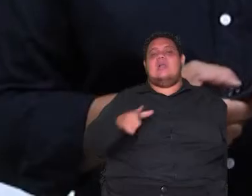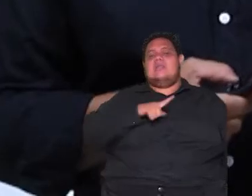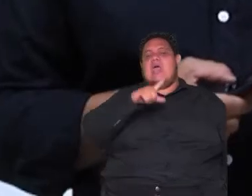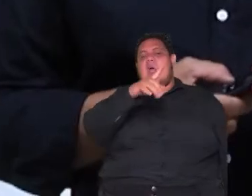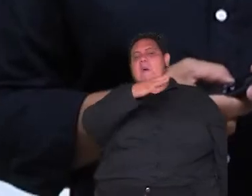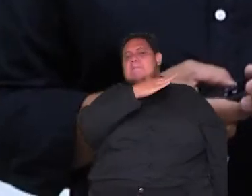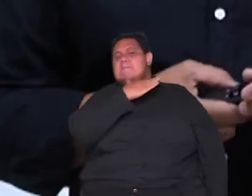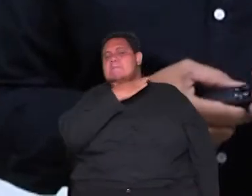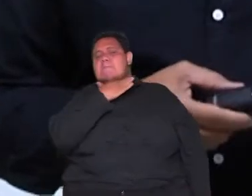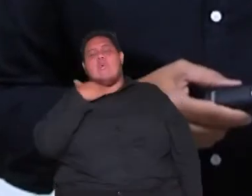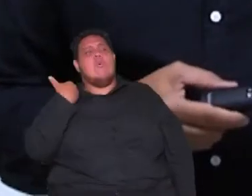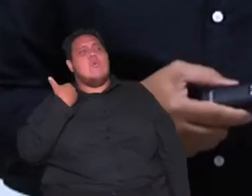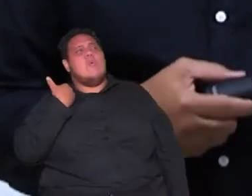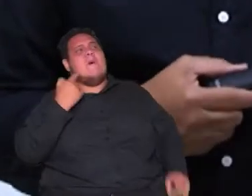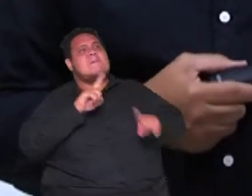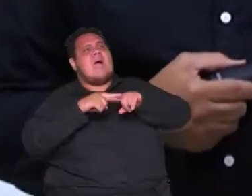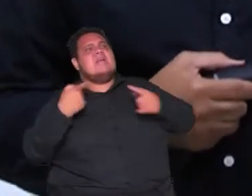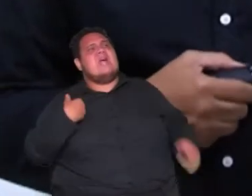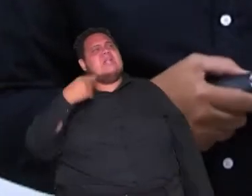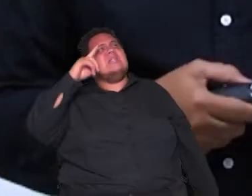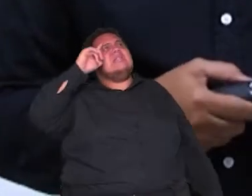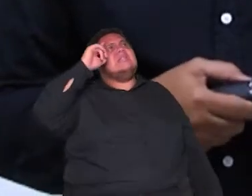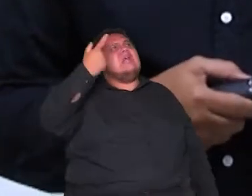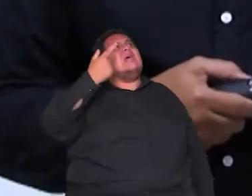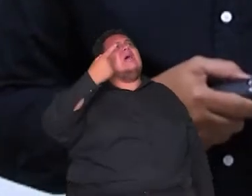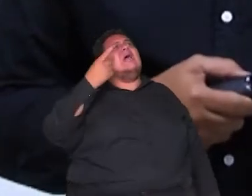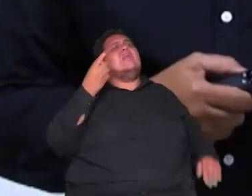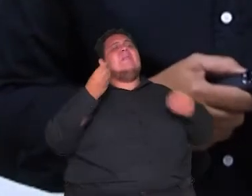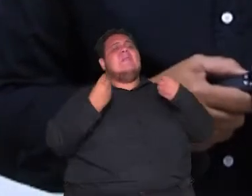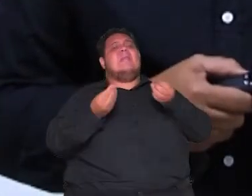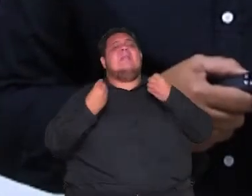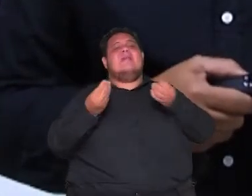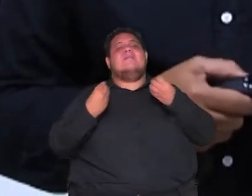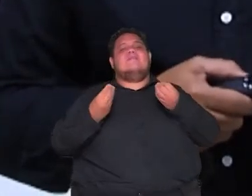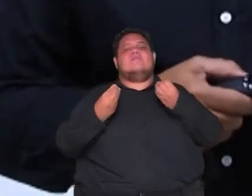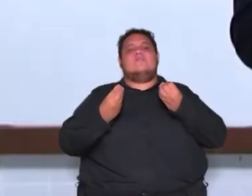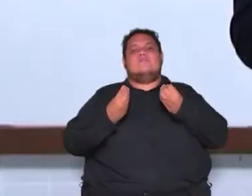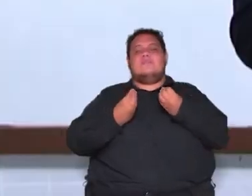morrido mas as ideias de John Locke serviu como